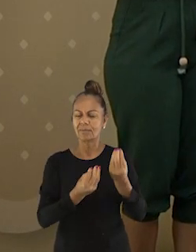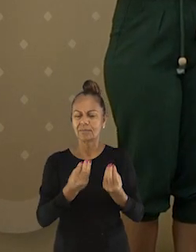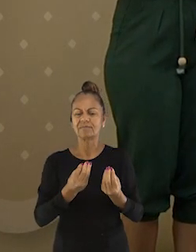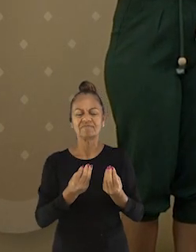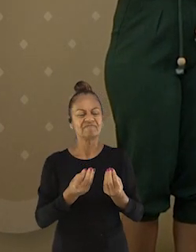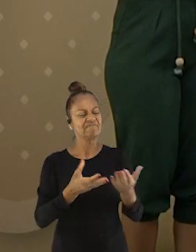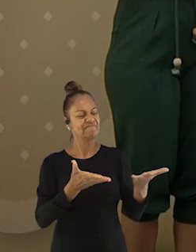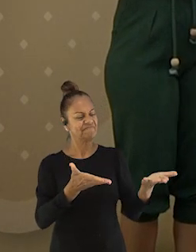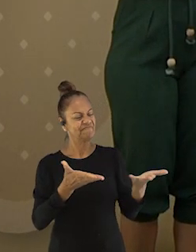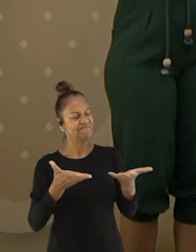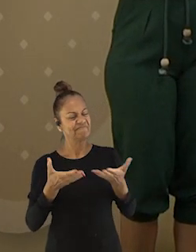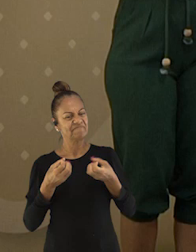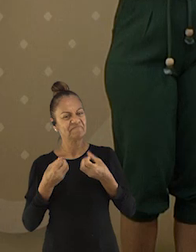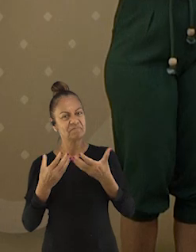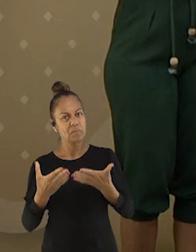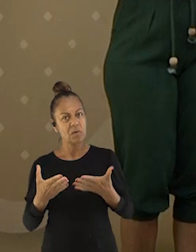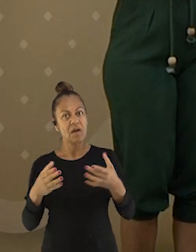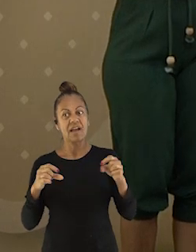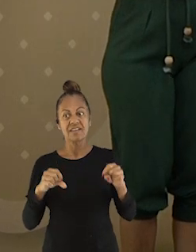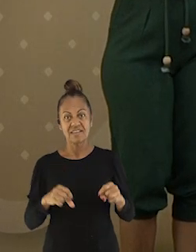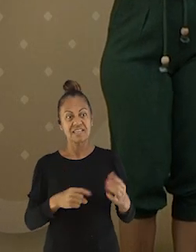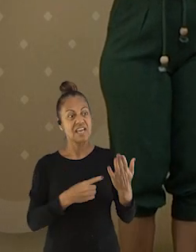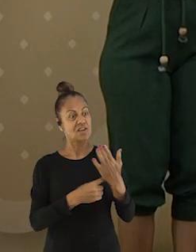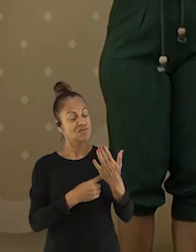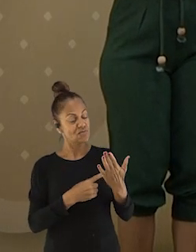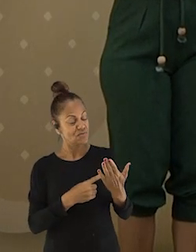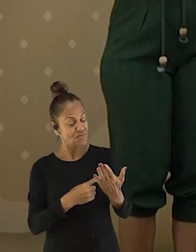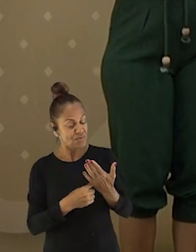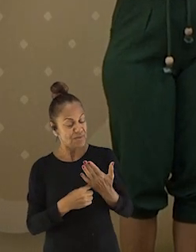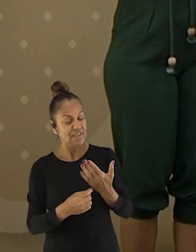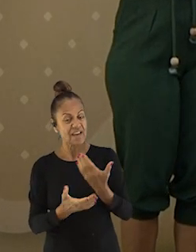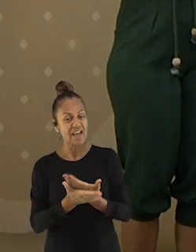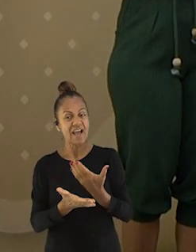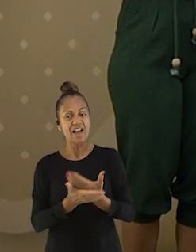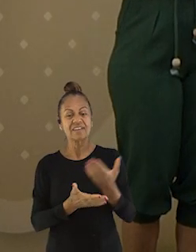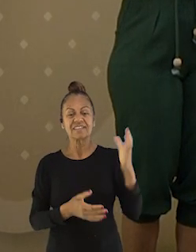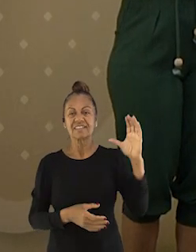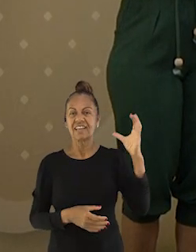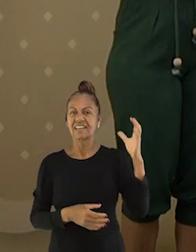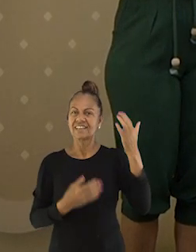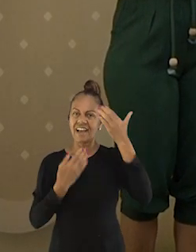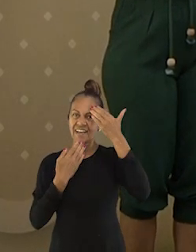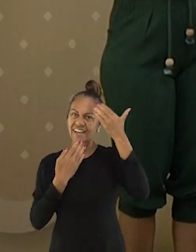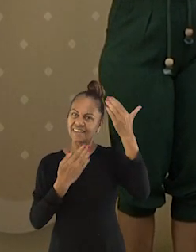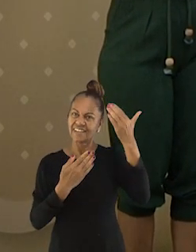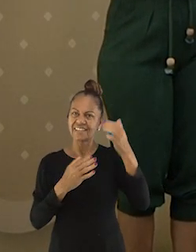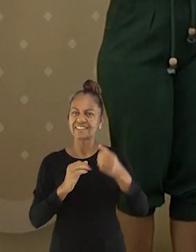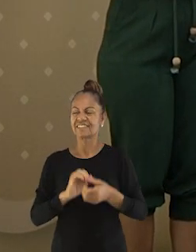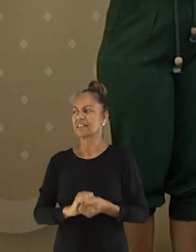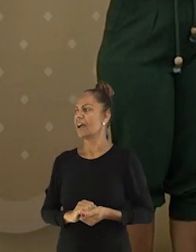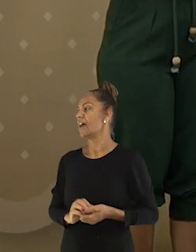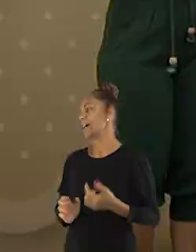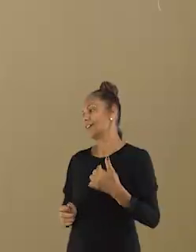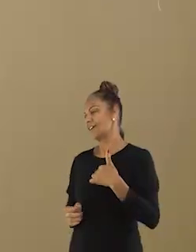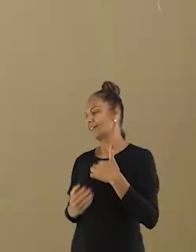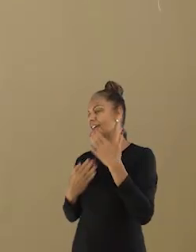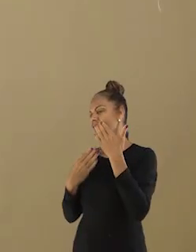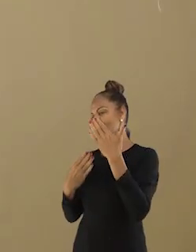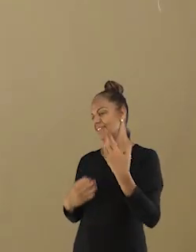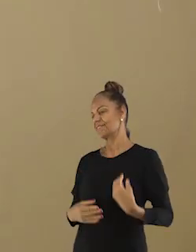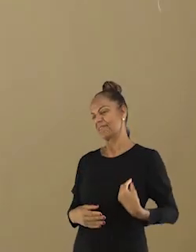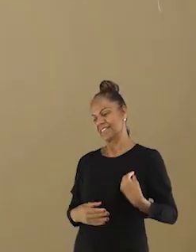-vinda, professora, essa aula, né? Ela está contribuindo aqui na nossa aula de ciências. Eu agradeço a sua participação.